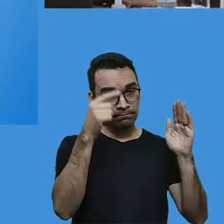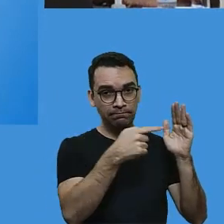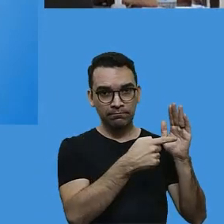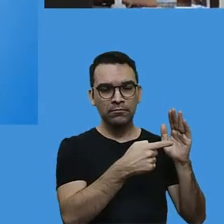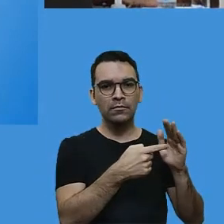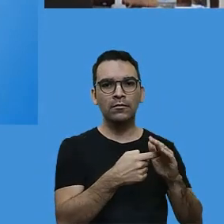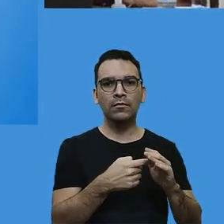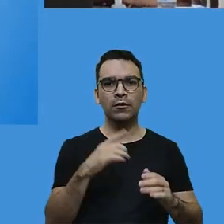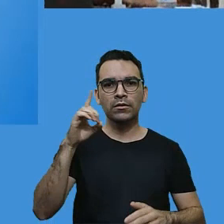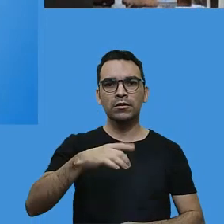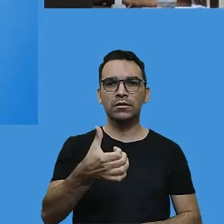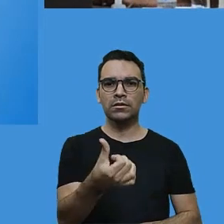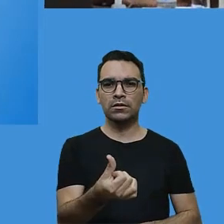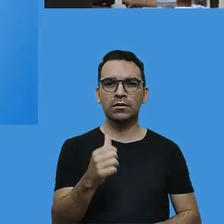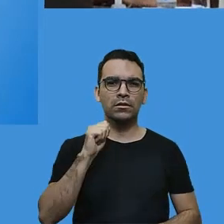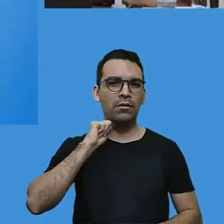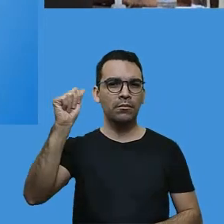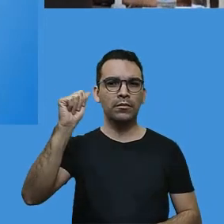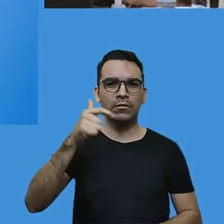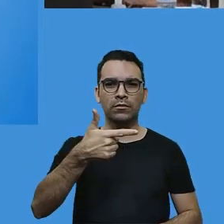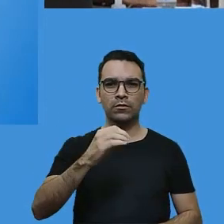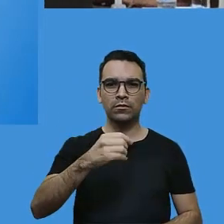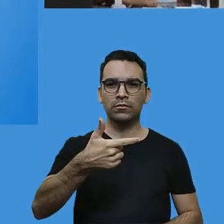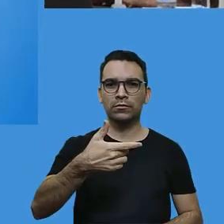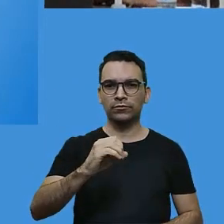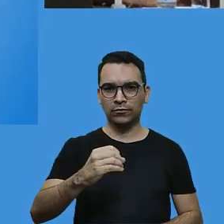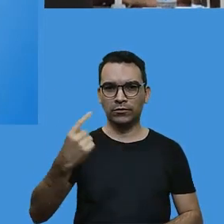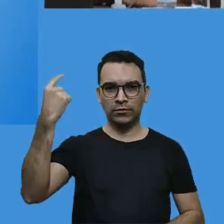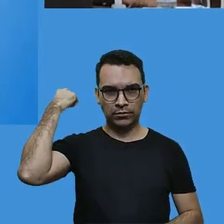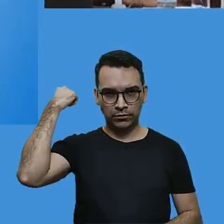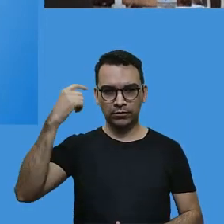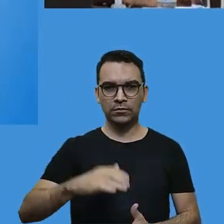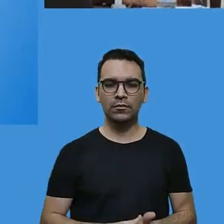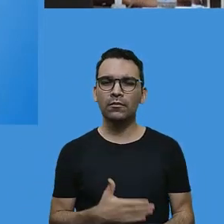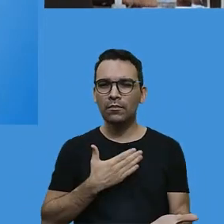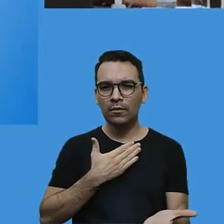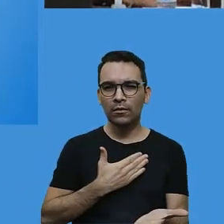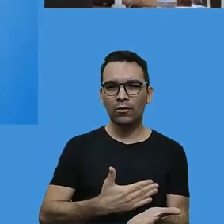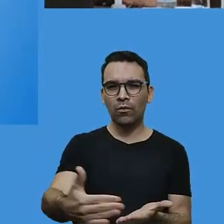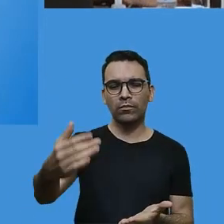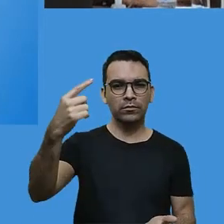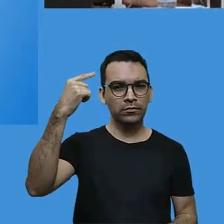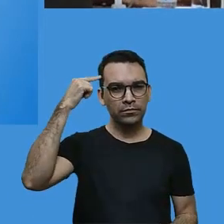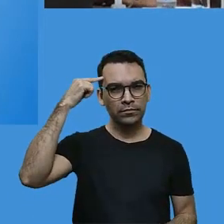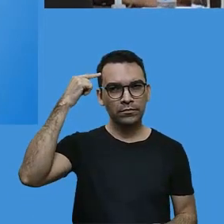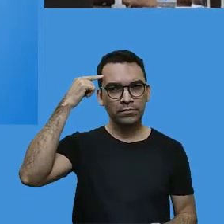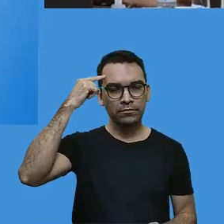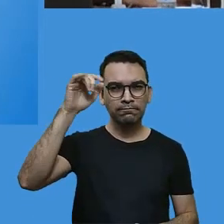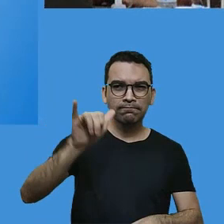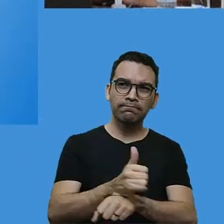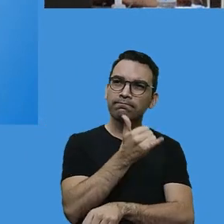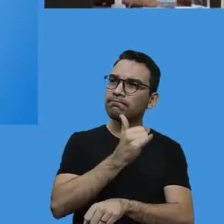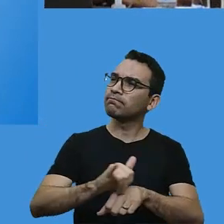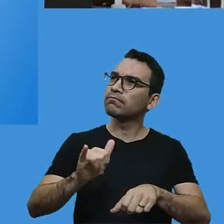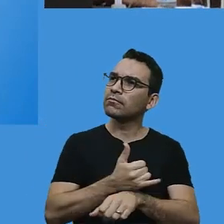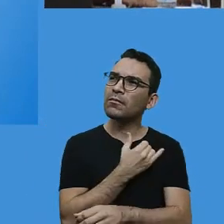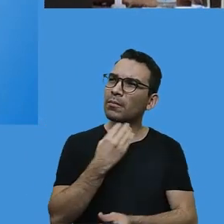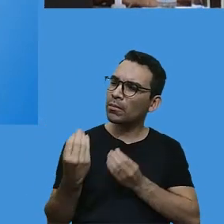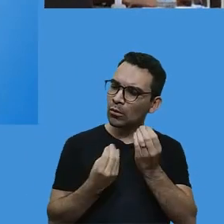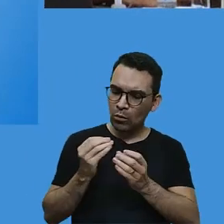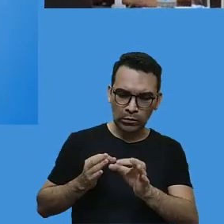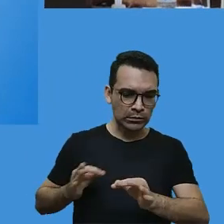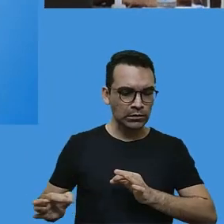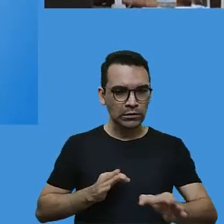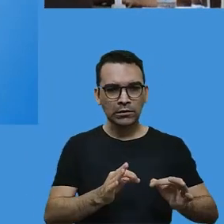6 de abril de 2020, como vocês mesmos se recordam, começamos a pensar como seria essa